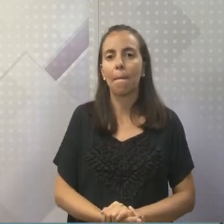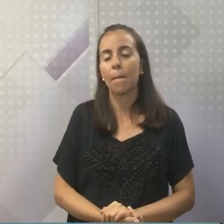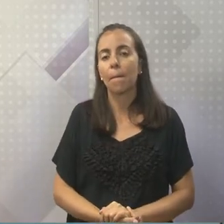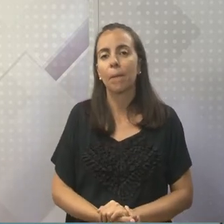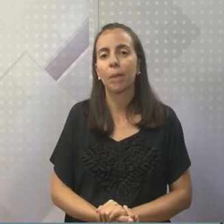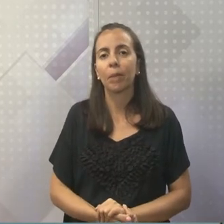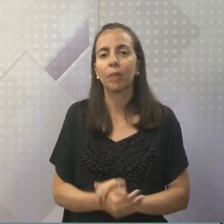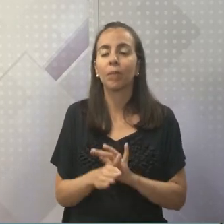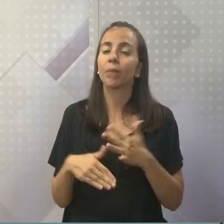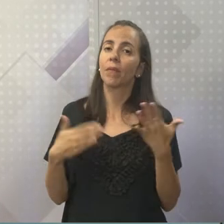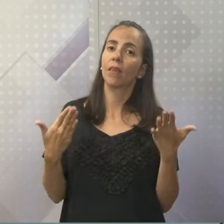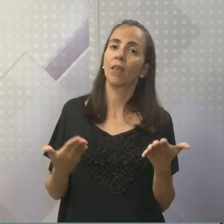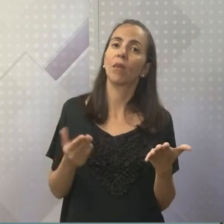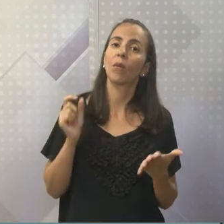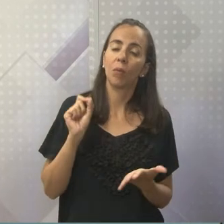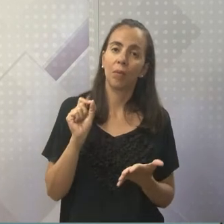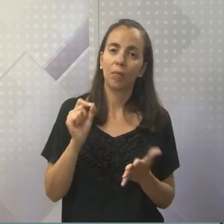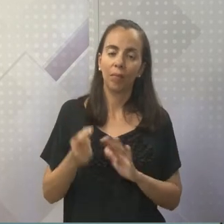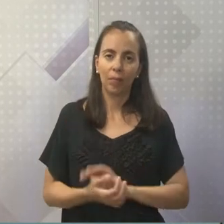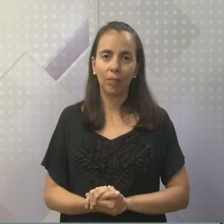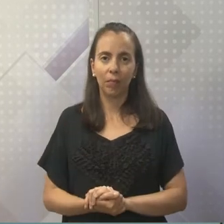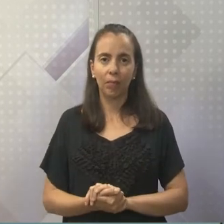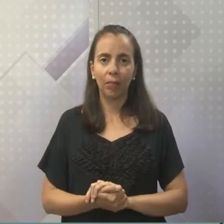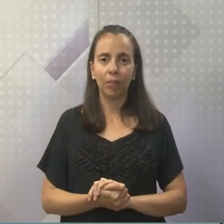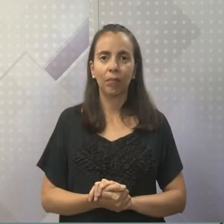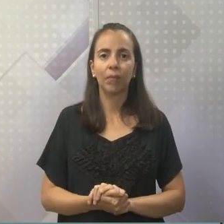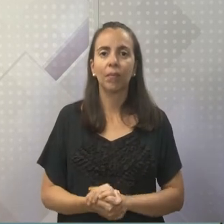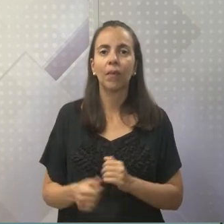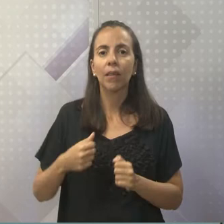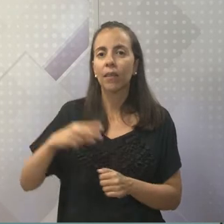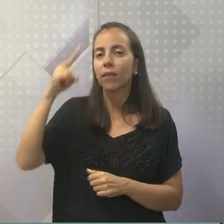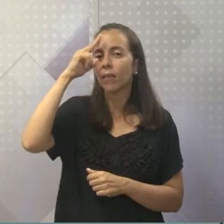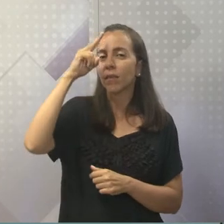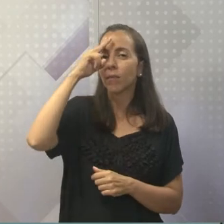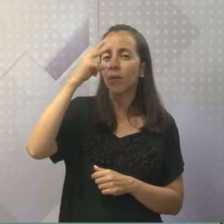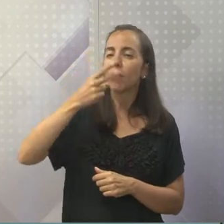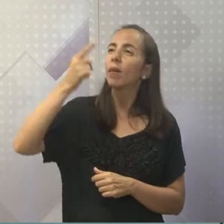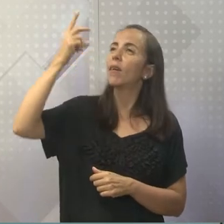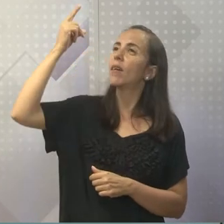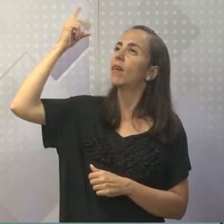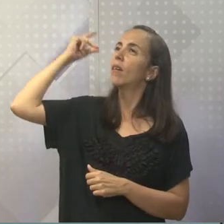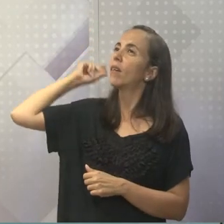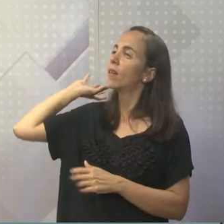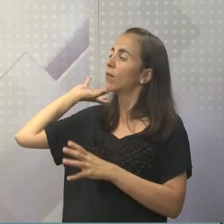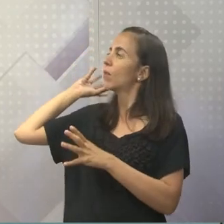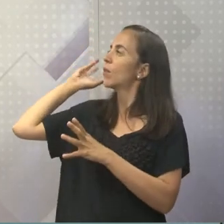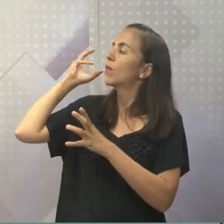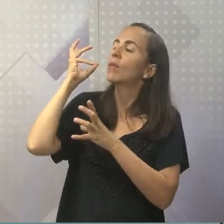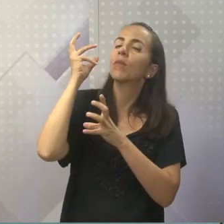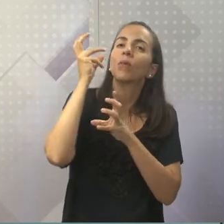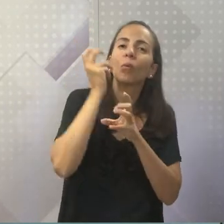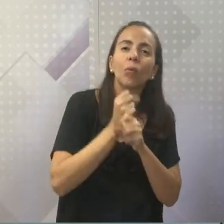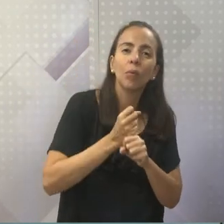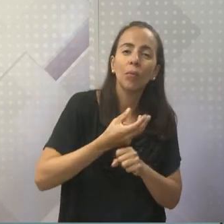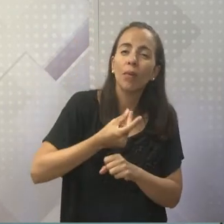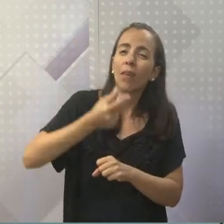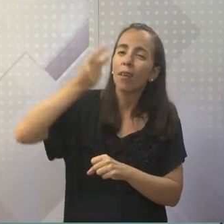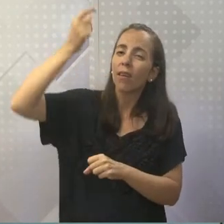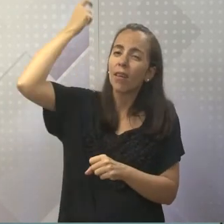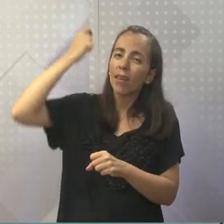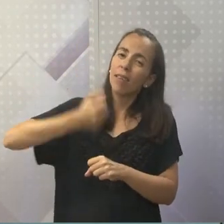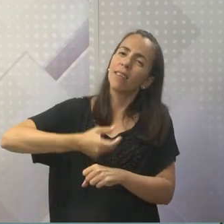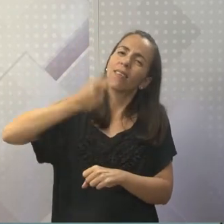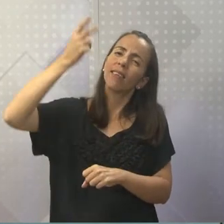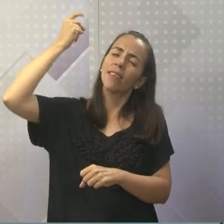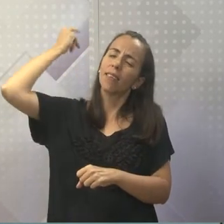Para isso, a gente vai precisar viajar no tempo. Vamos viajar no tempo. A gente vai lá para a Antiguidade,